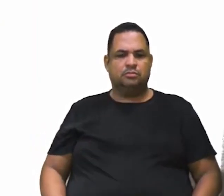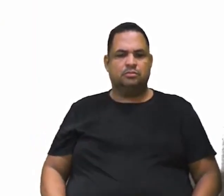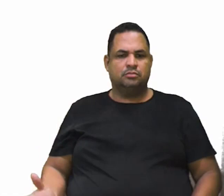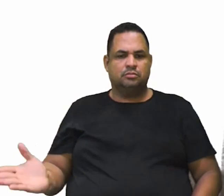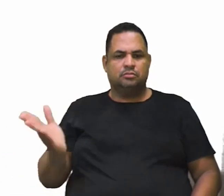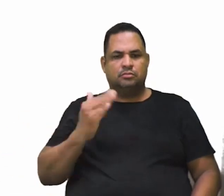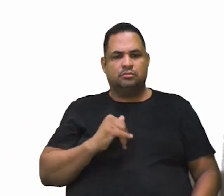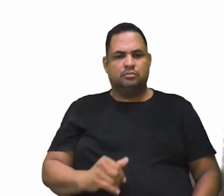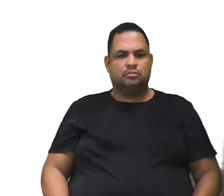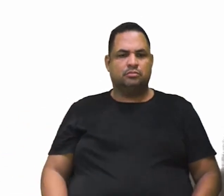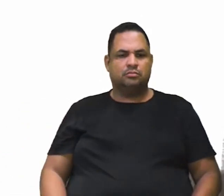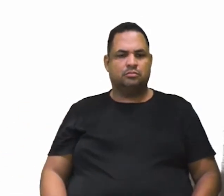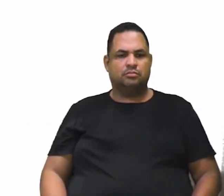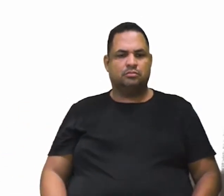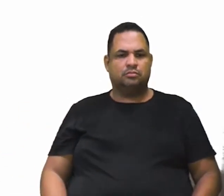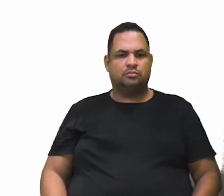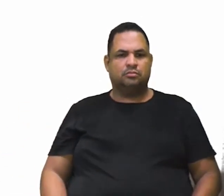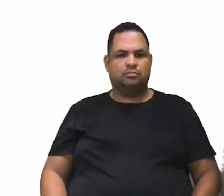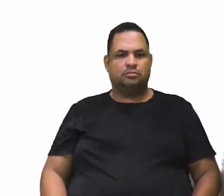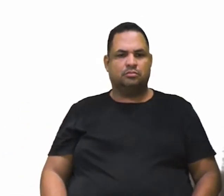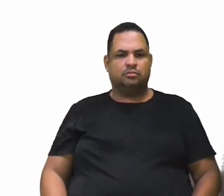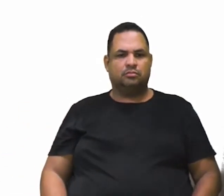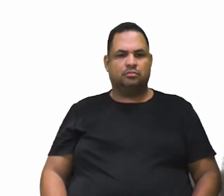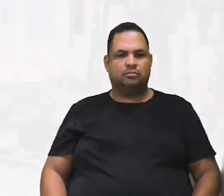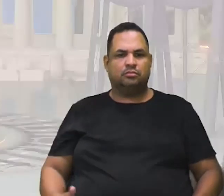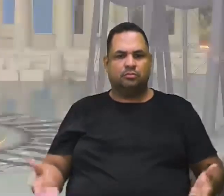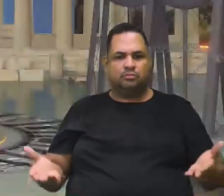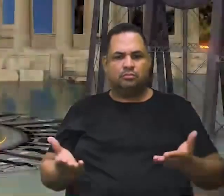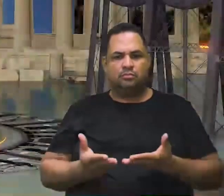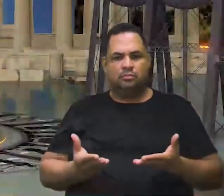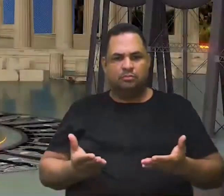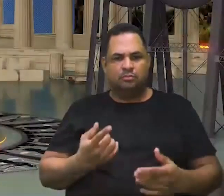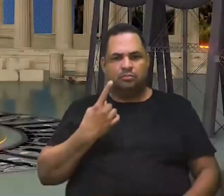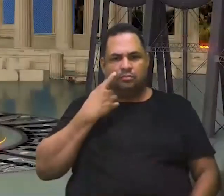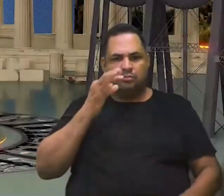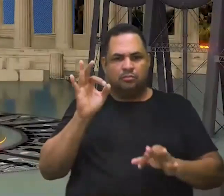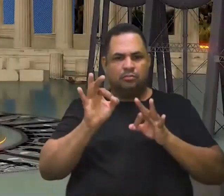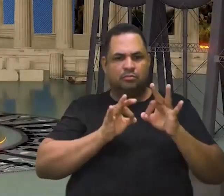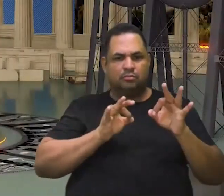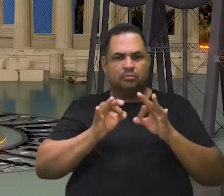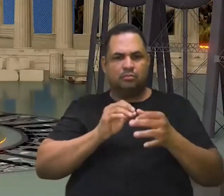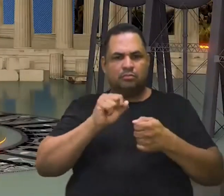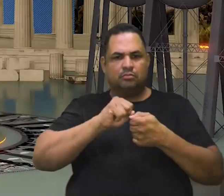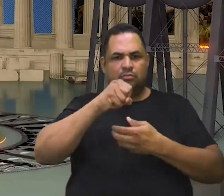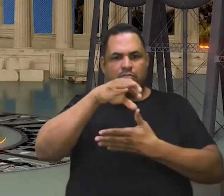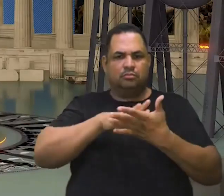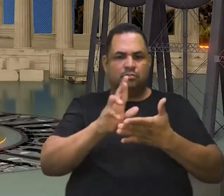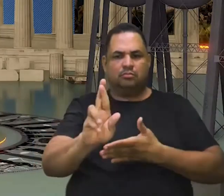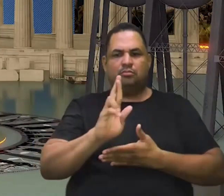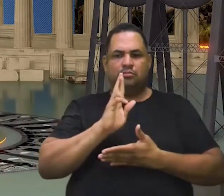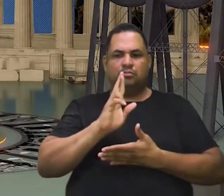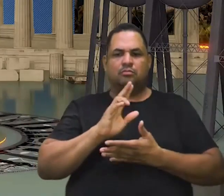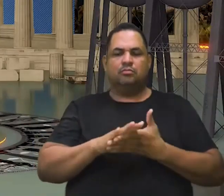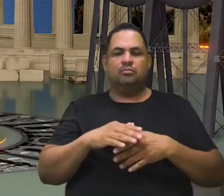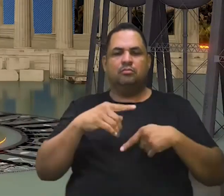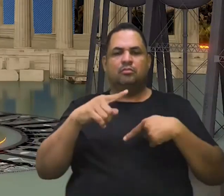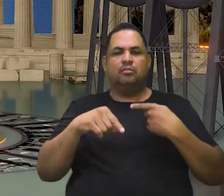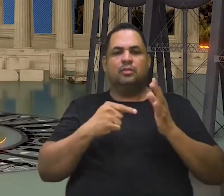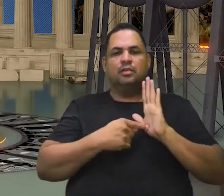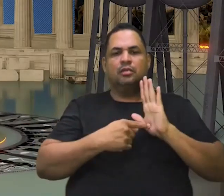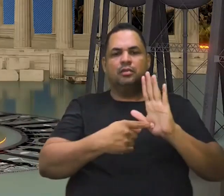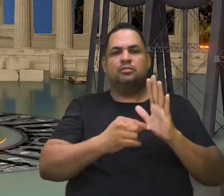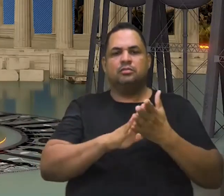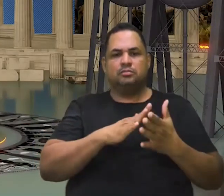lá, olha só, vem aqui comigo. Vocês agora vão preparar essa atividade e respondê-las. Aí, eu vou